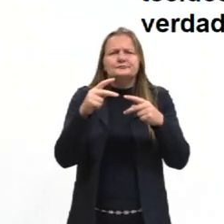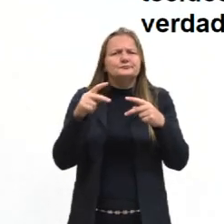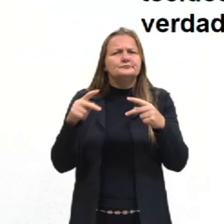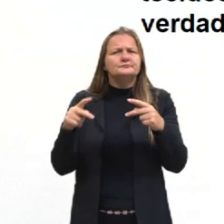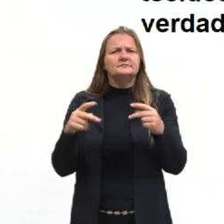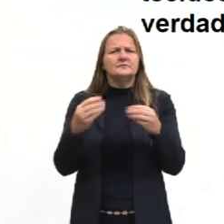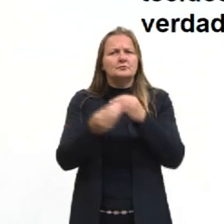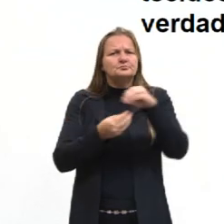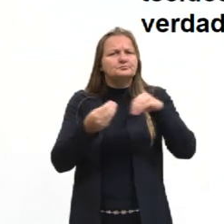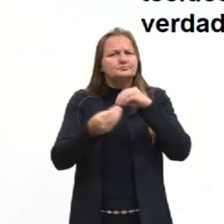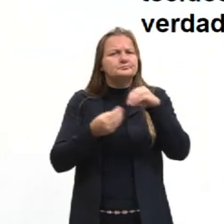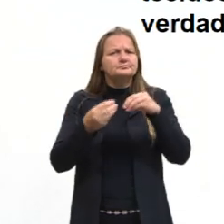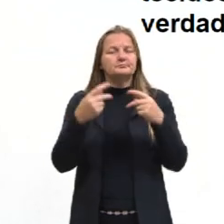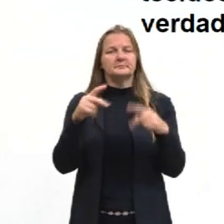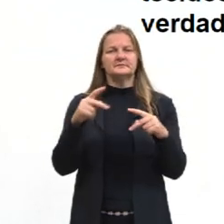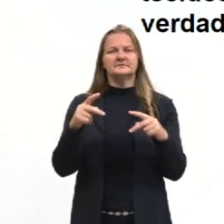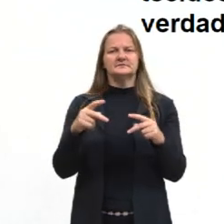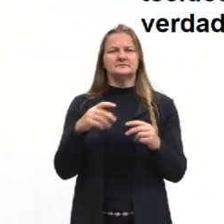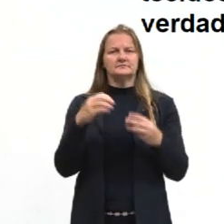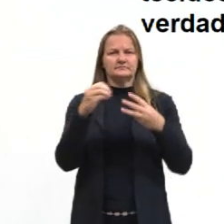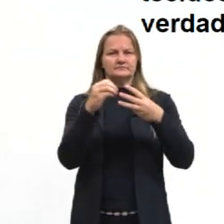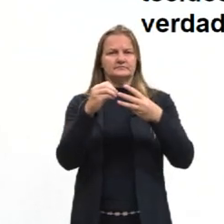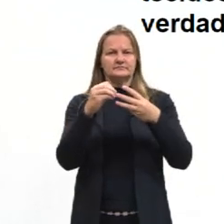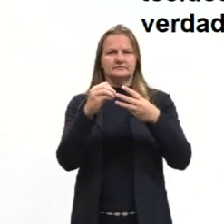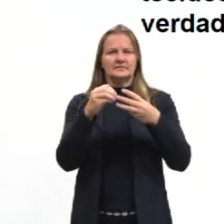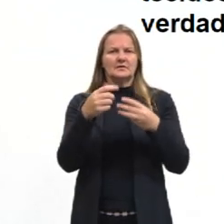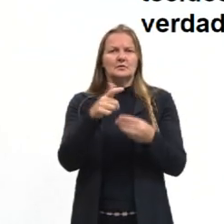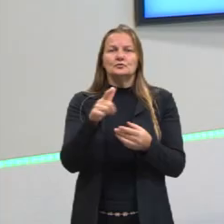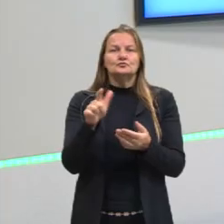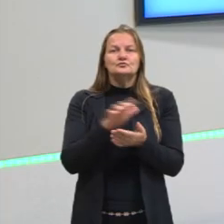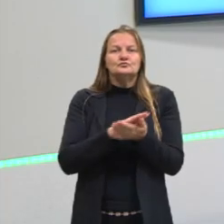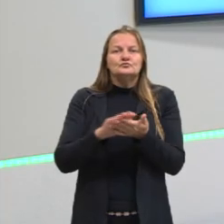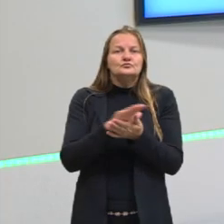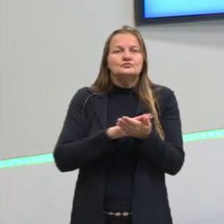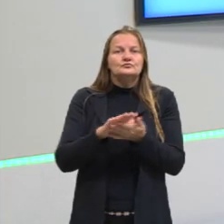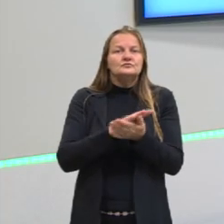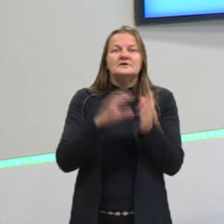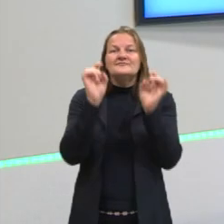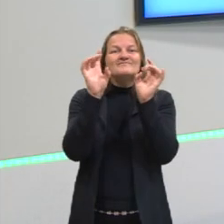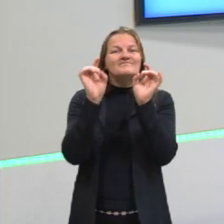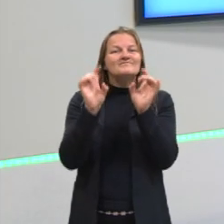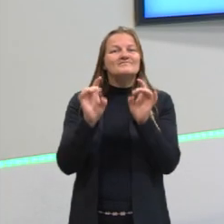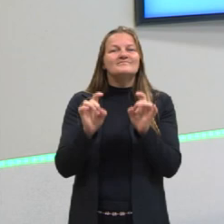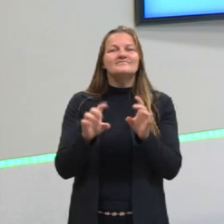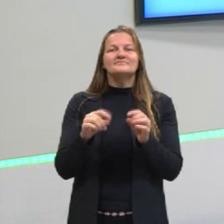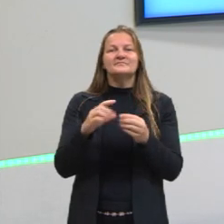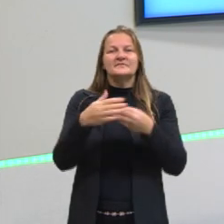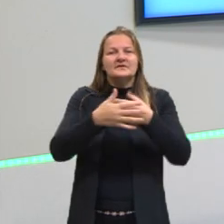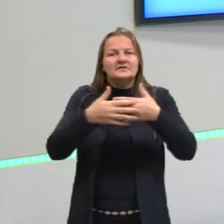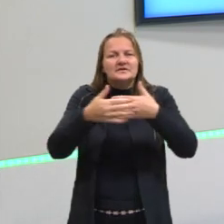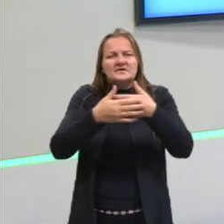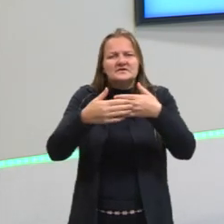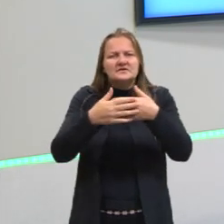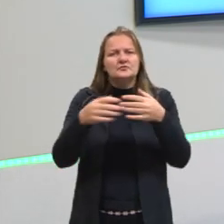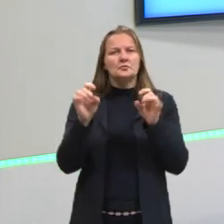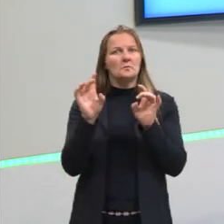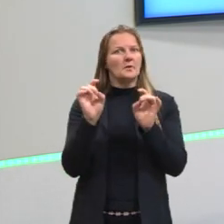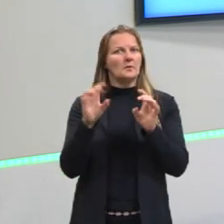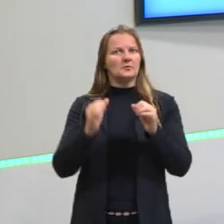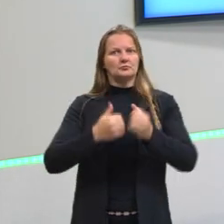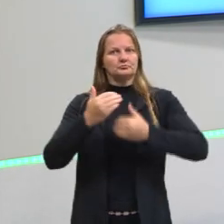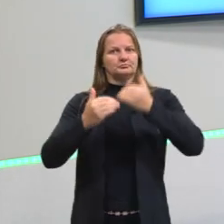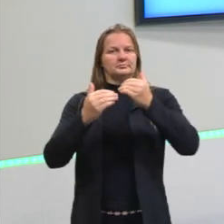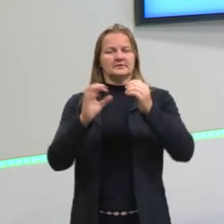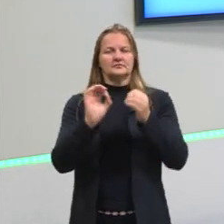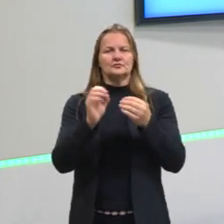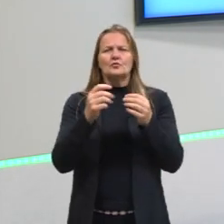entre si. As células, elas não vão se especializar, formar tecidos especializados. Elas são